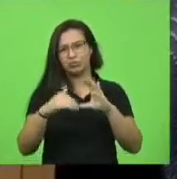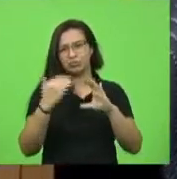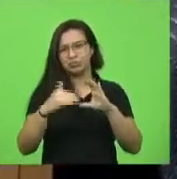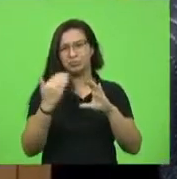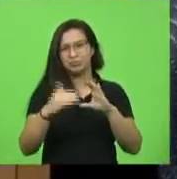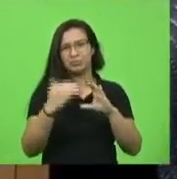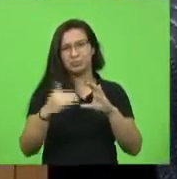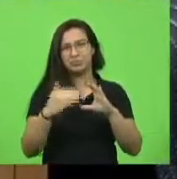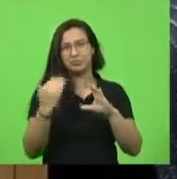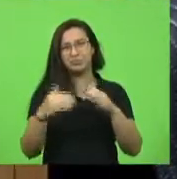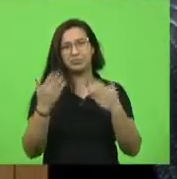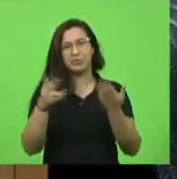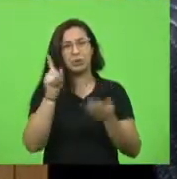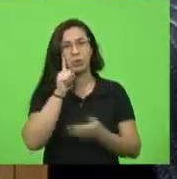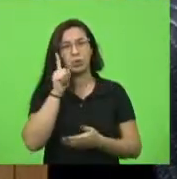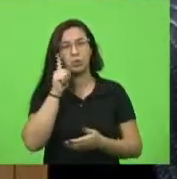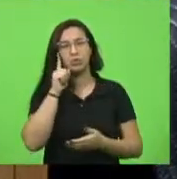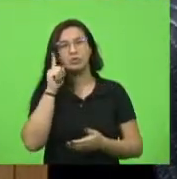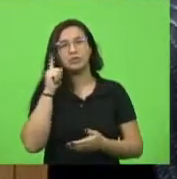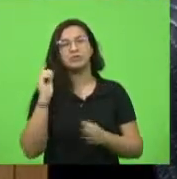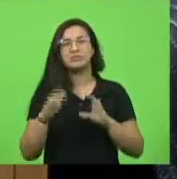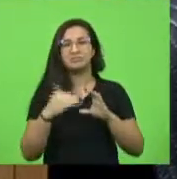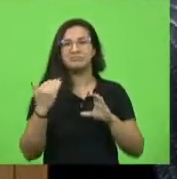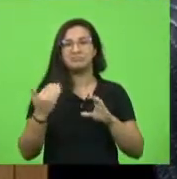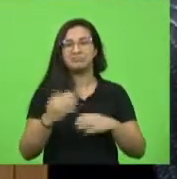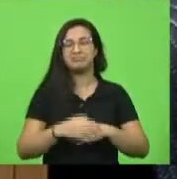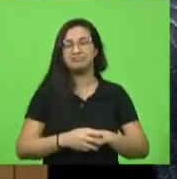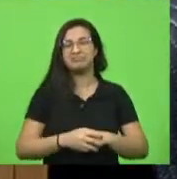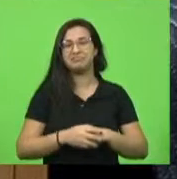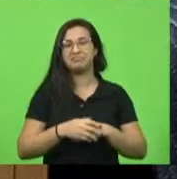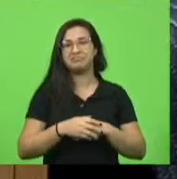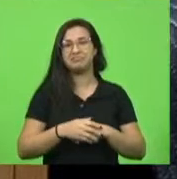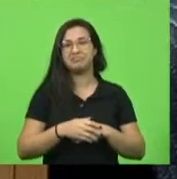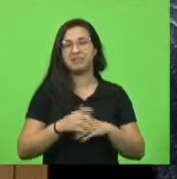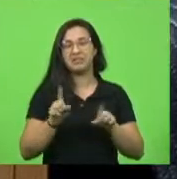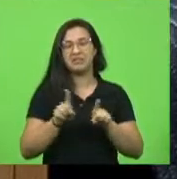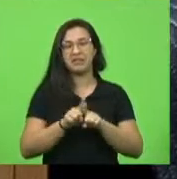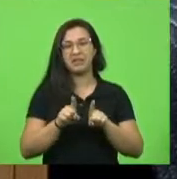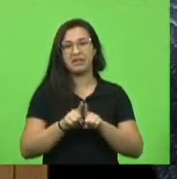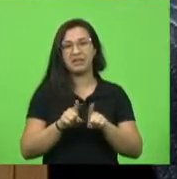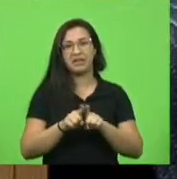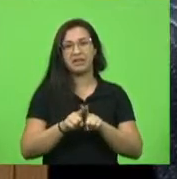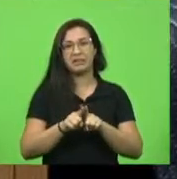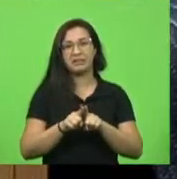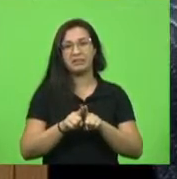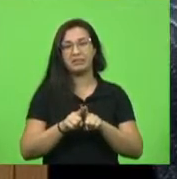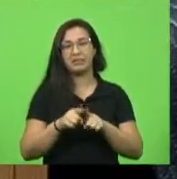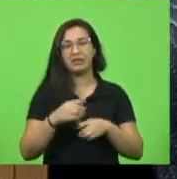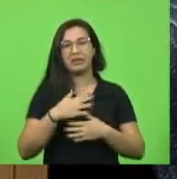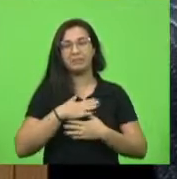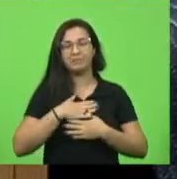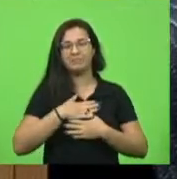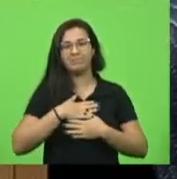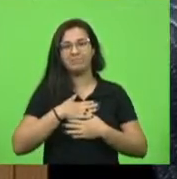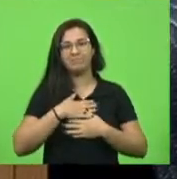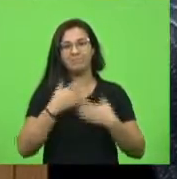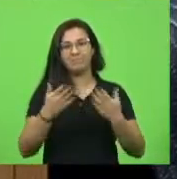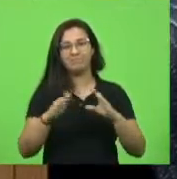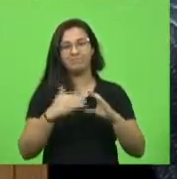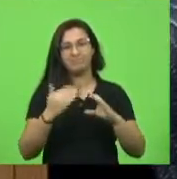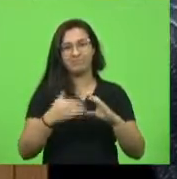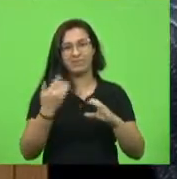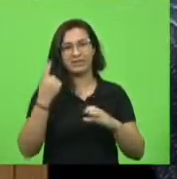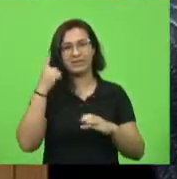que vossa excelência me mandava. As mensagens são assim, sensacionais, fabulosas, quando a Jean fica dez